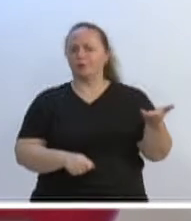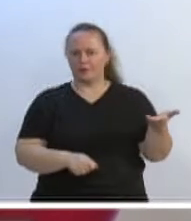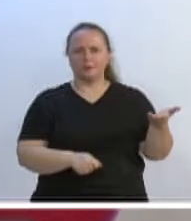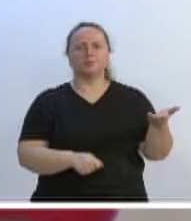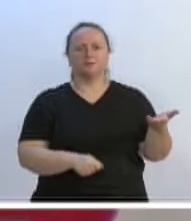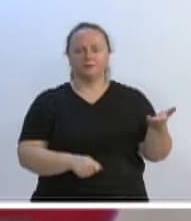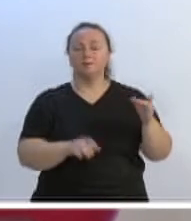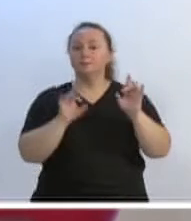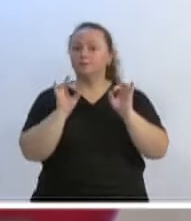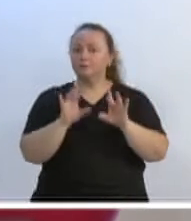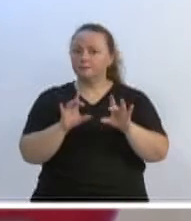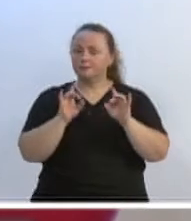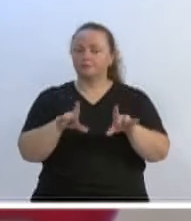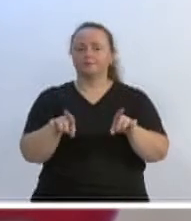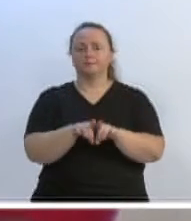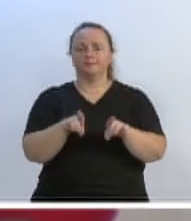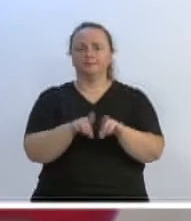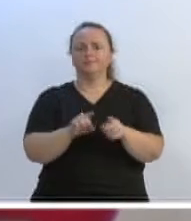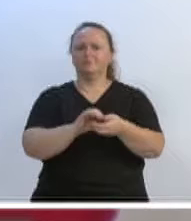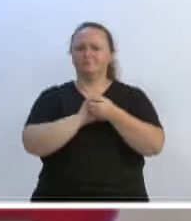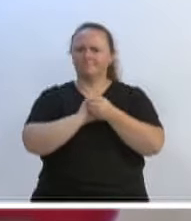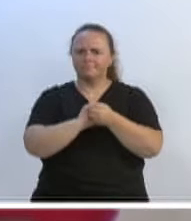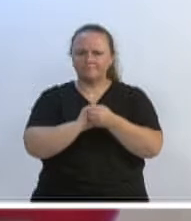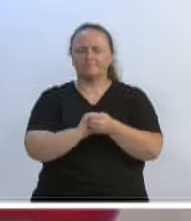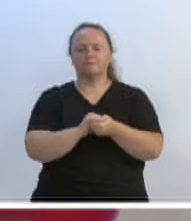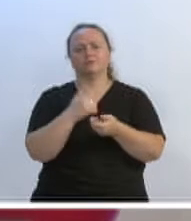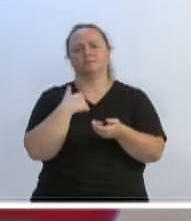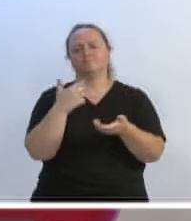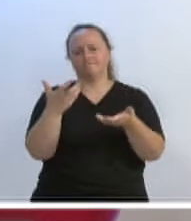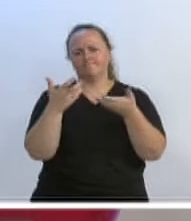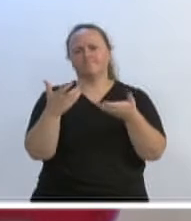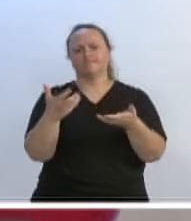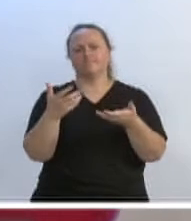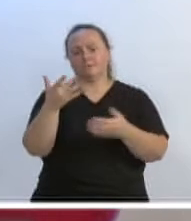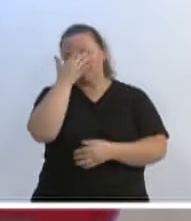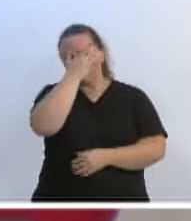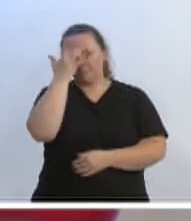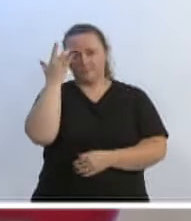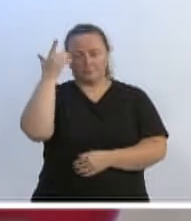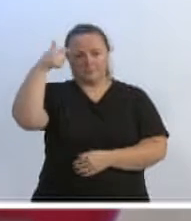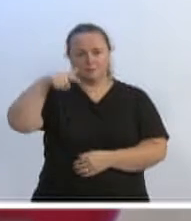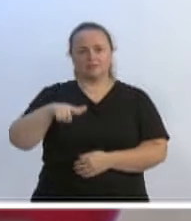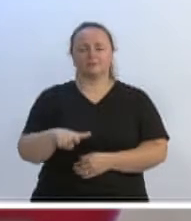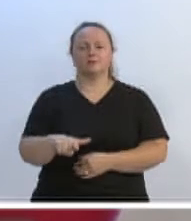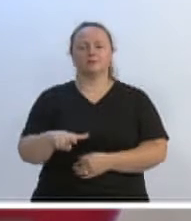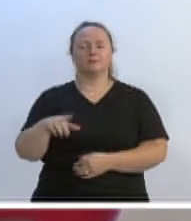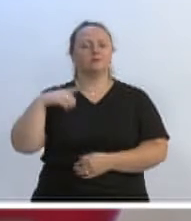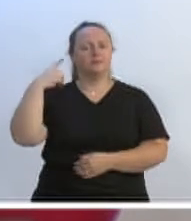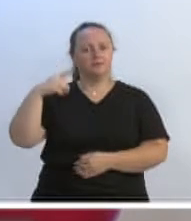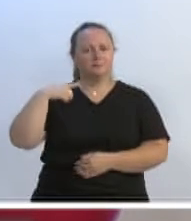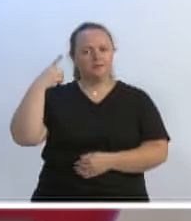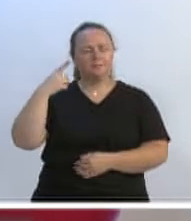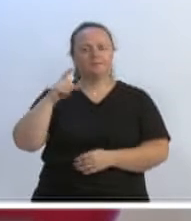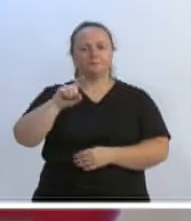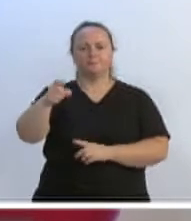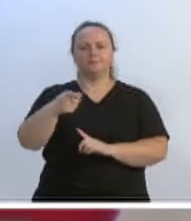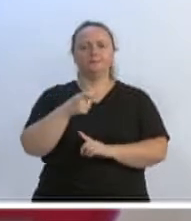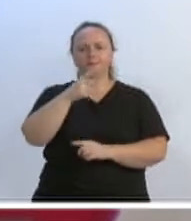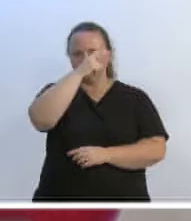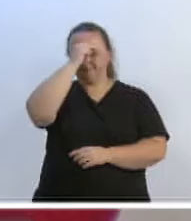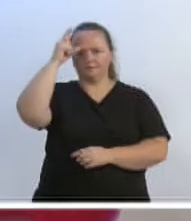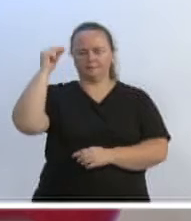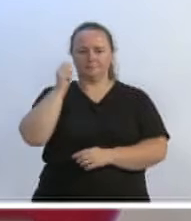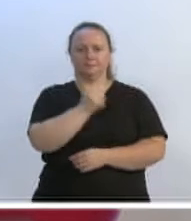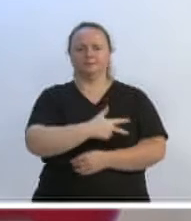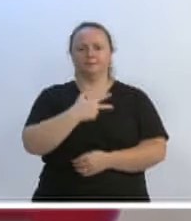quero aqui parabenizar também a pessoa, mais uma vez, do então deputado e ex-prefeito, João Paulo